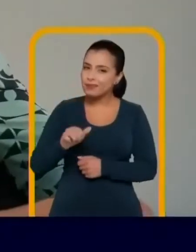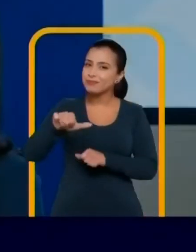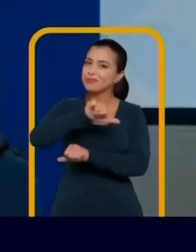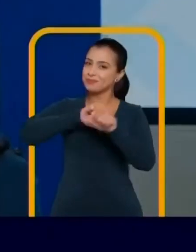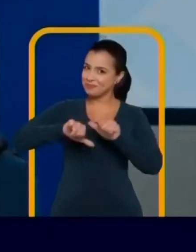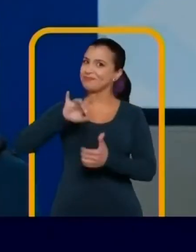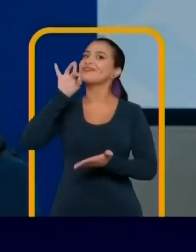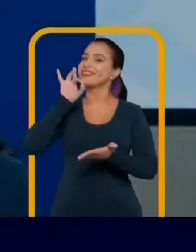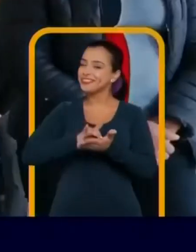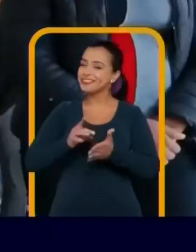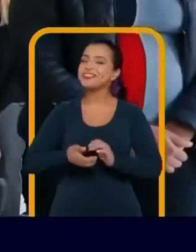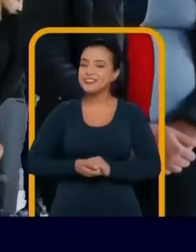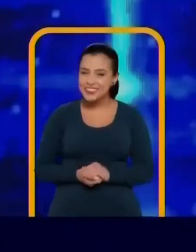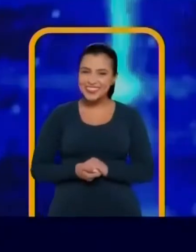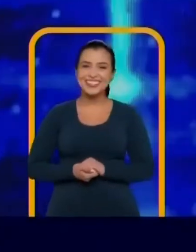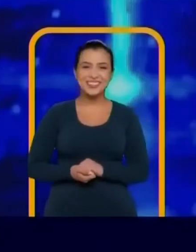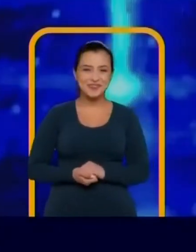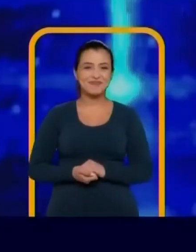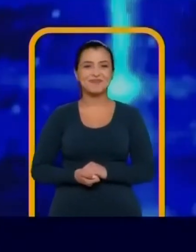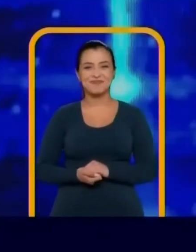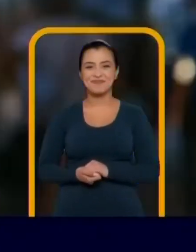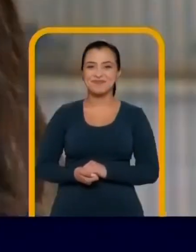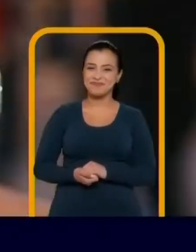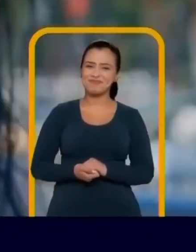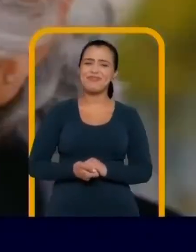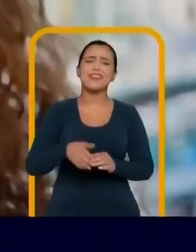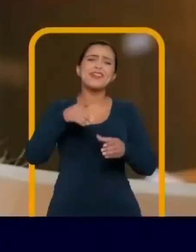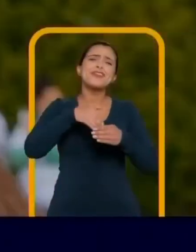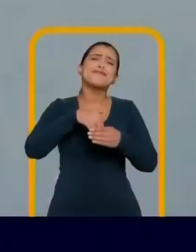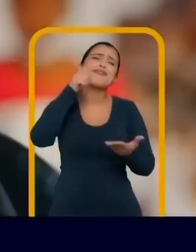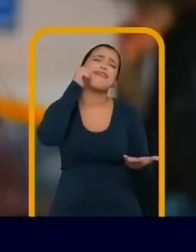e juntas, que nós vamos mudar o Brasil de verdade.